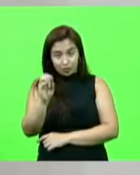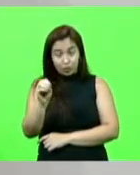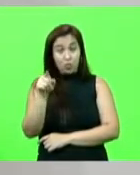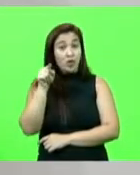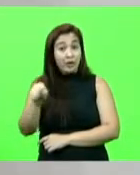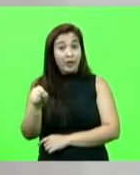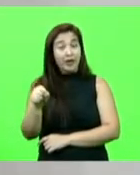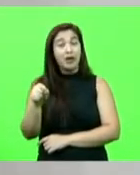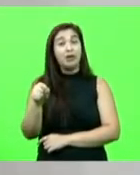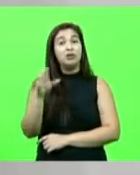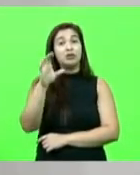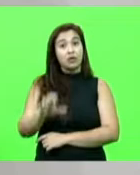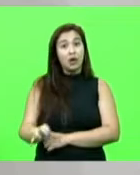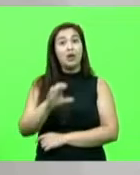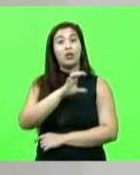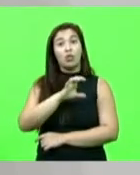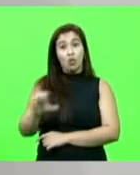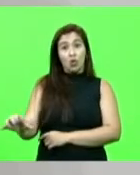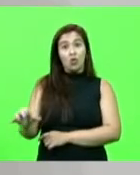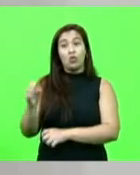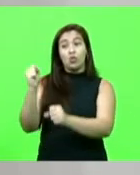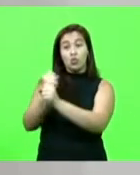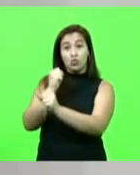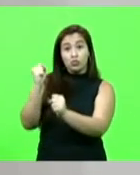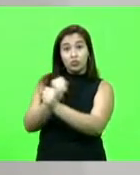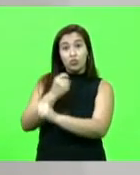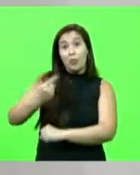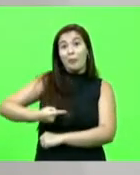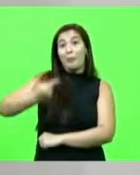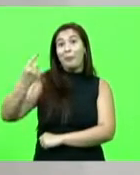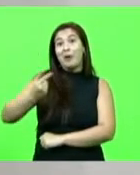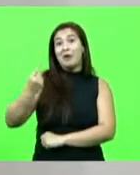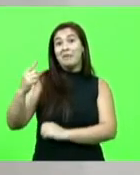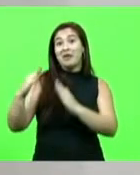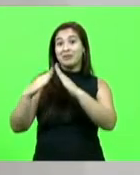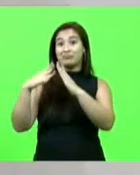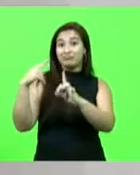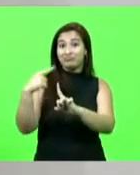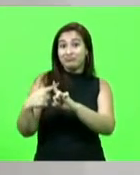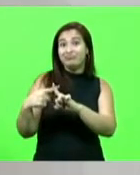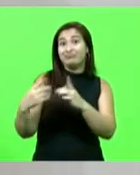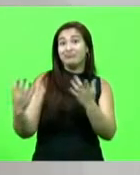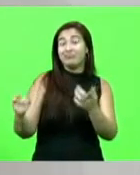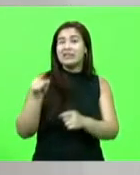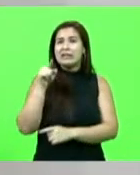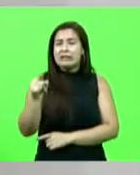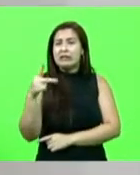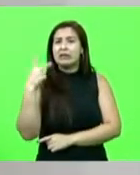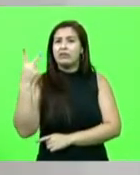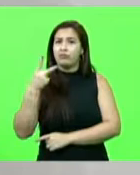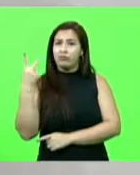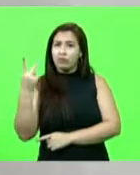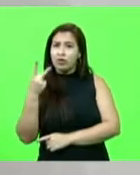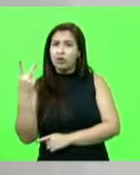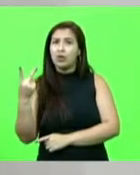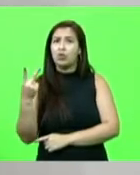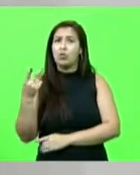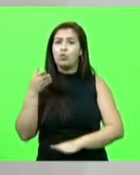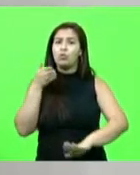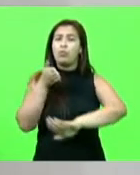levantaram o primeiro templo católico naquele local. E esse vereador que invadiu esta igreja, que